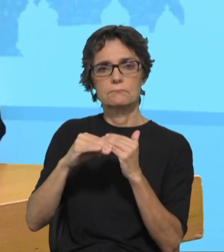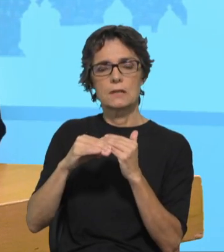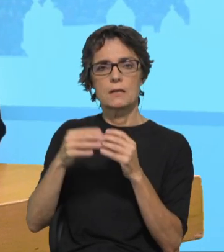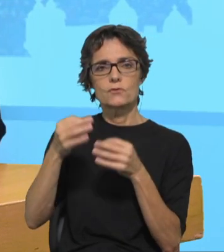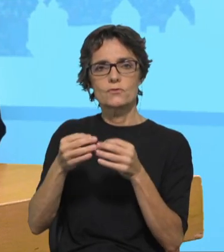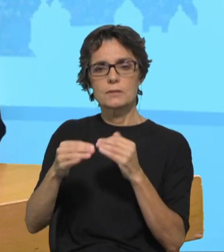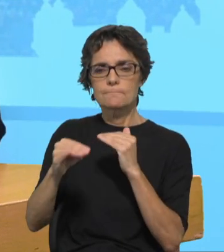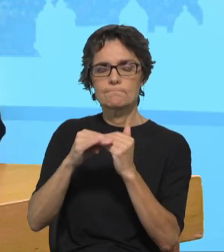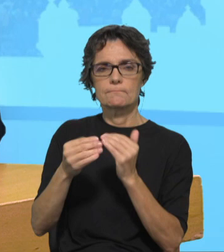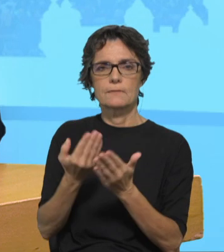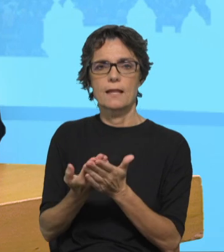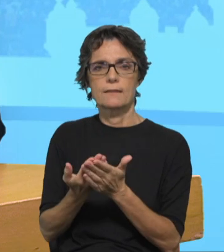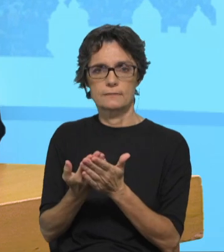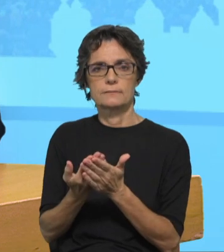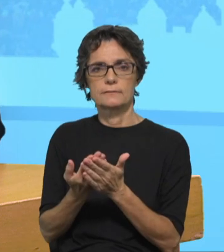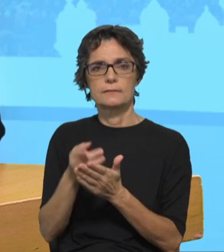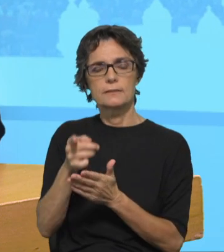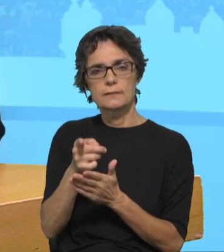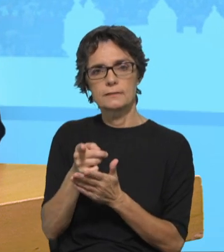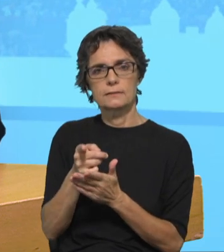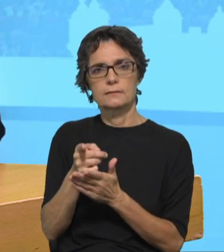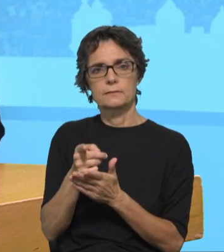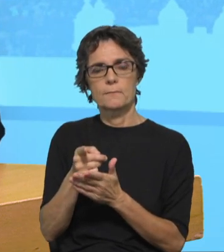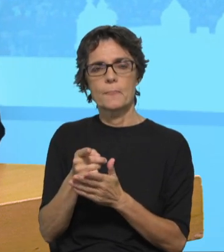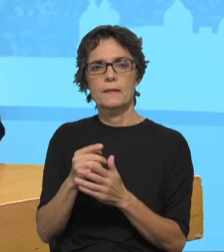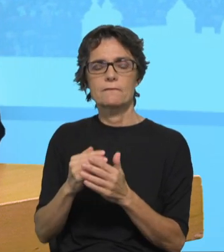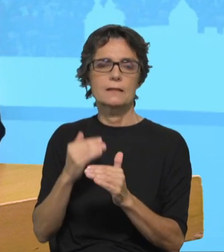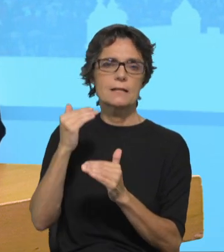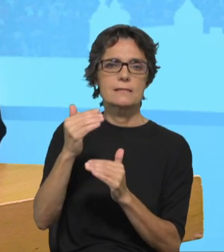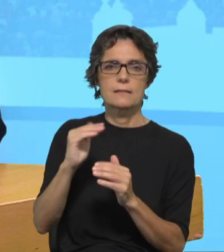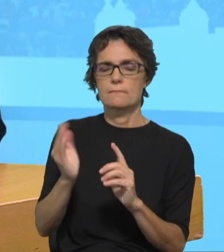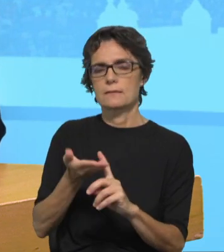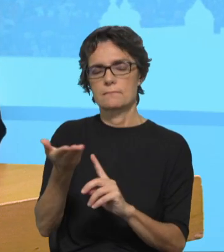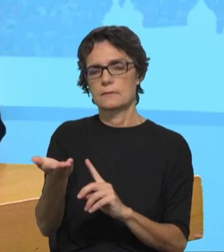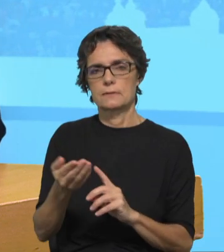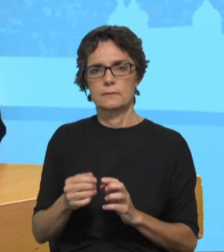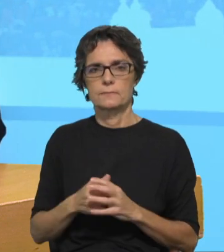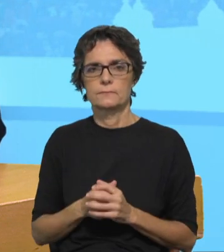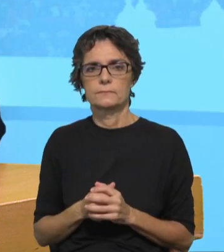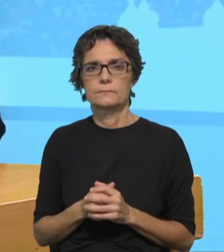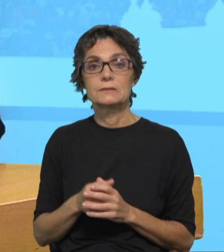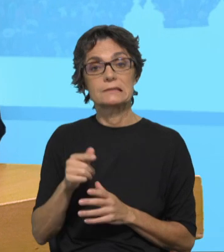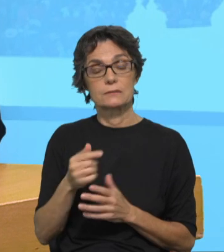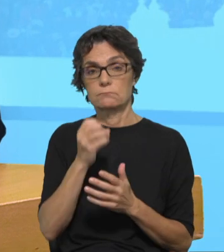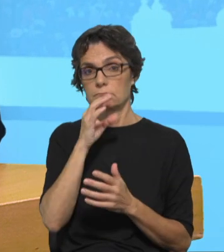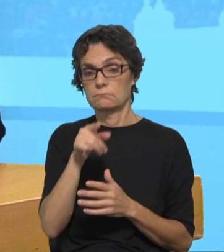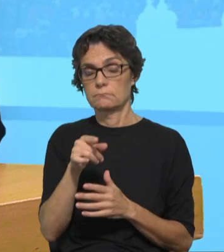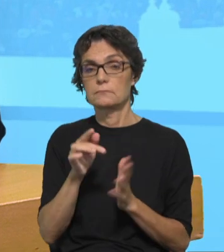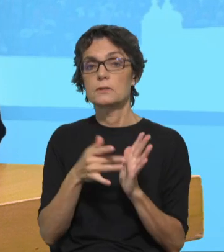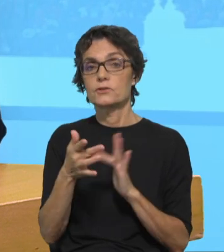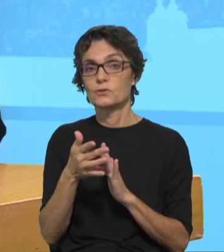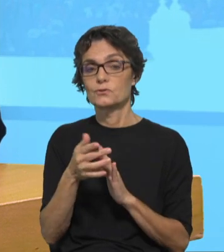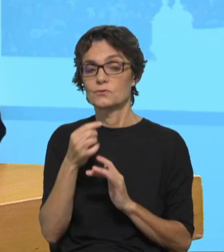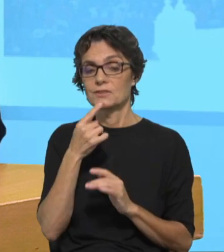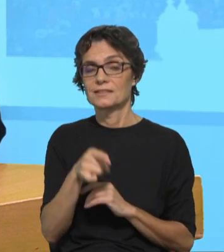para além daquilo que seria uma pena infligida, não é? E isto é admirável, porque Jesus põe isso,